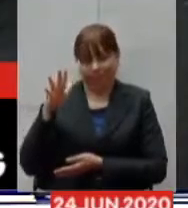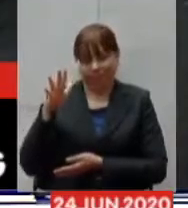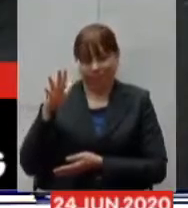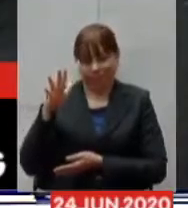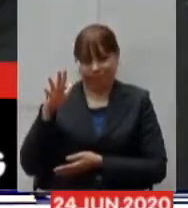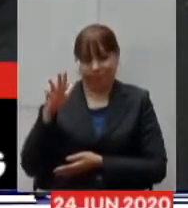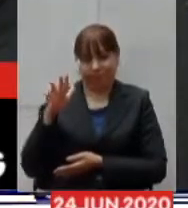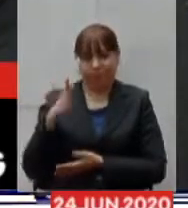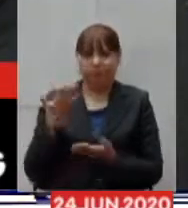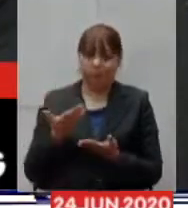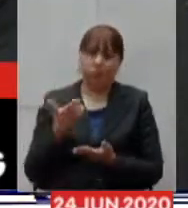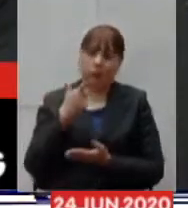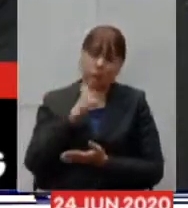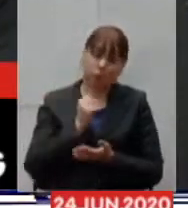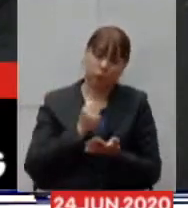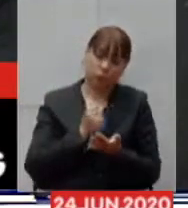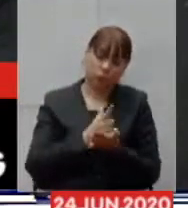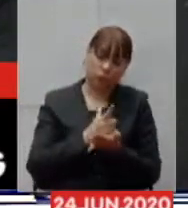por 58 mil reais